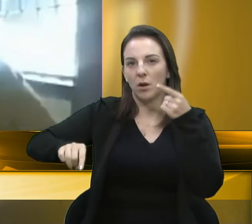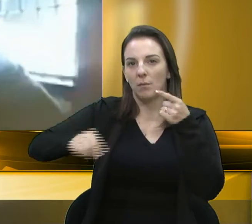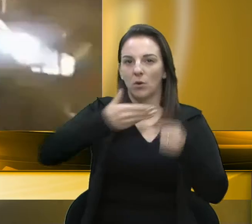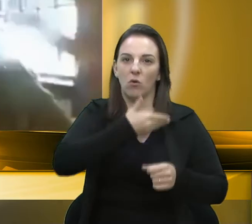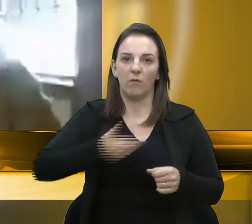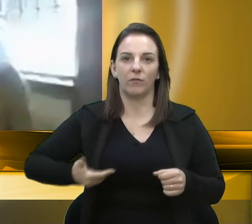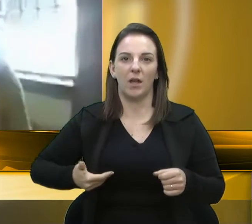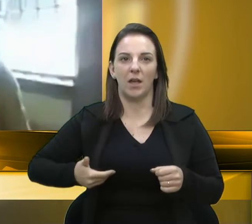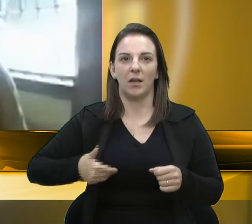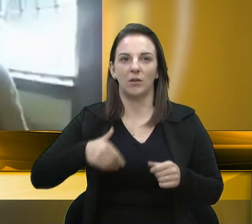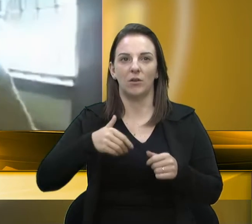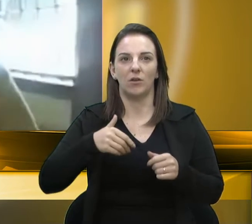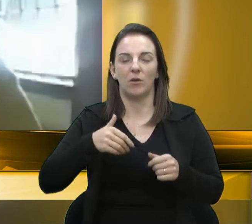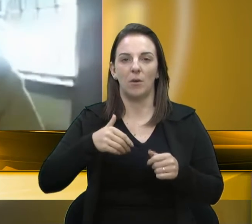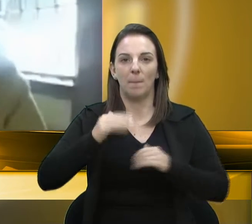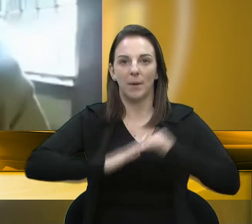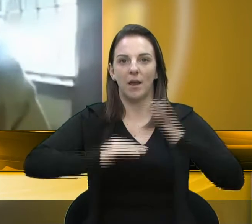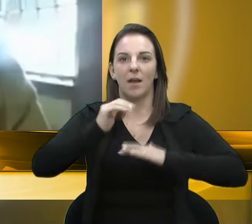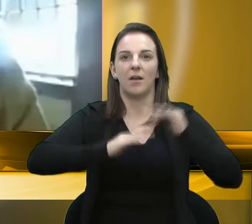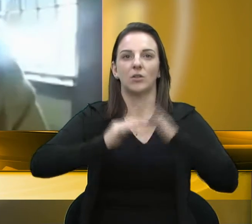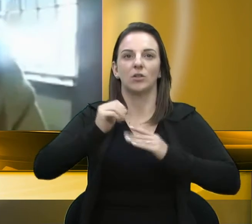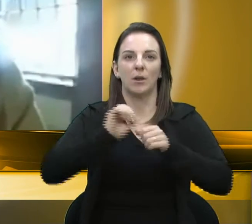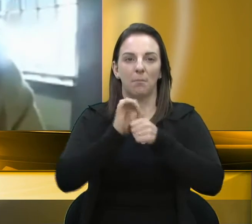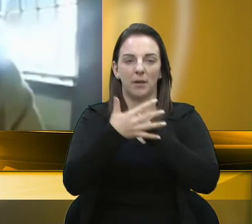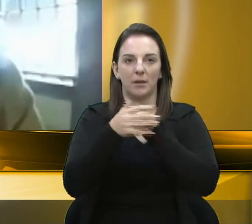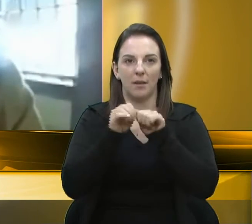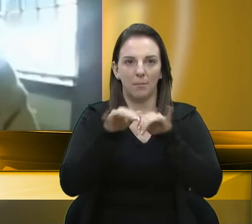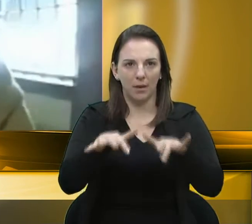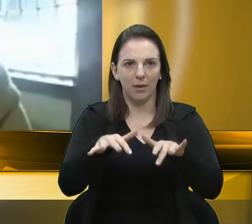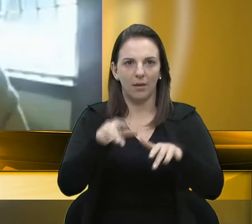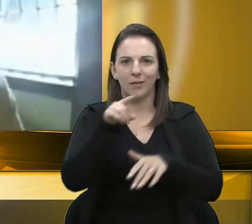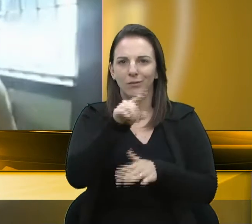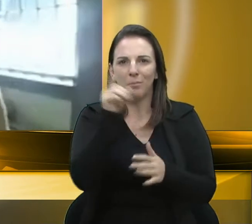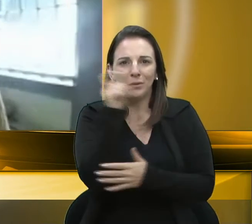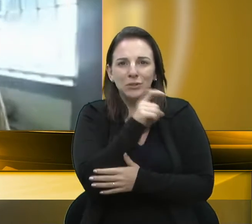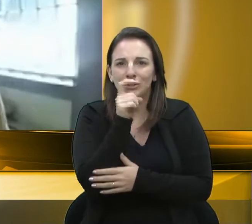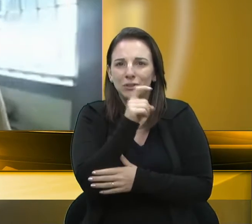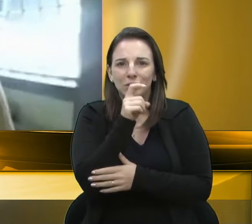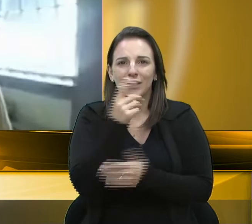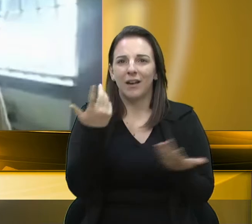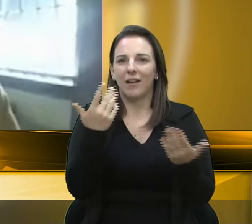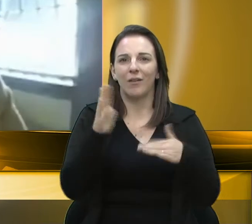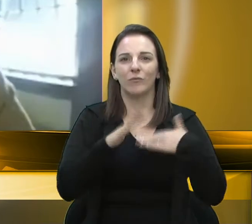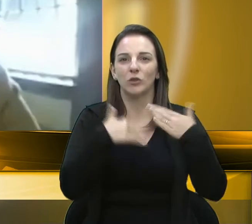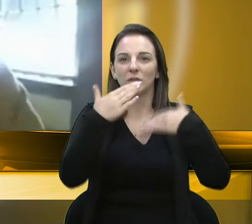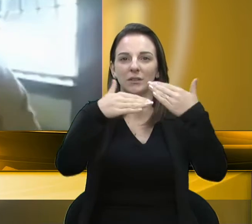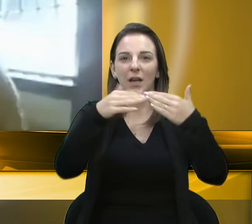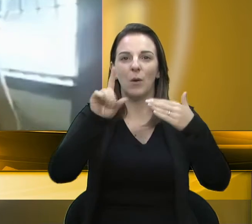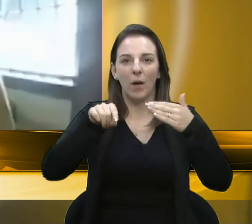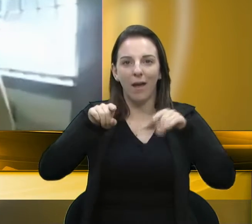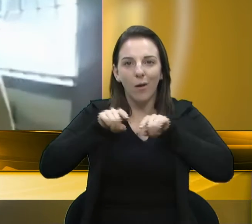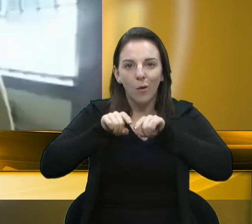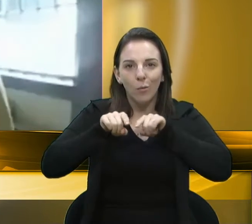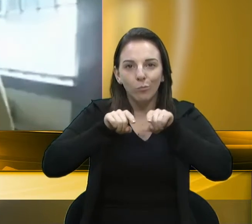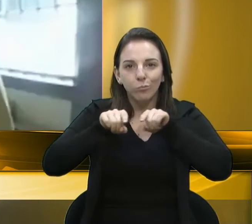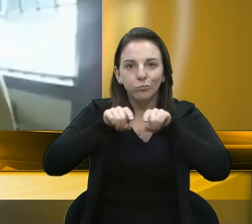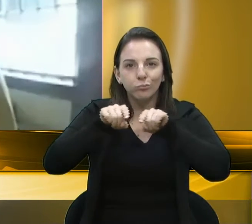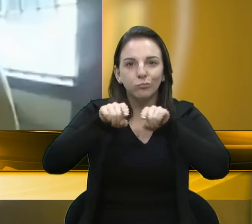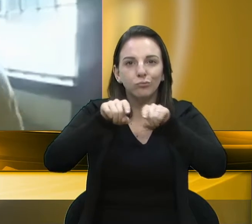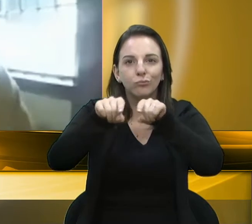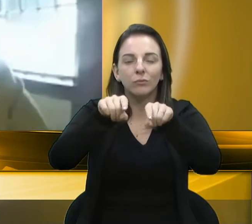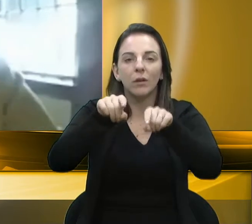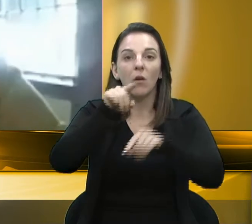Isso é insano. Tem decisão lá dizendo que é concorrente às funções. Então, o senhor quer defender o seu governo?